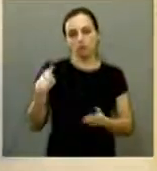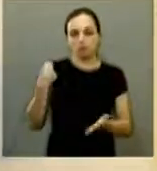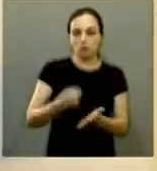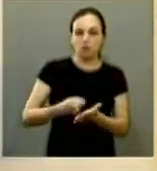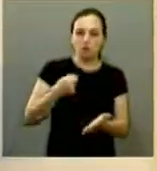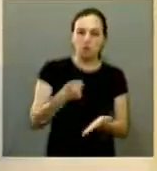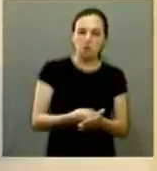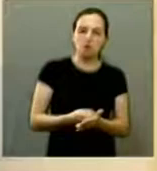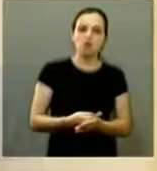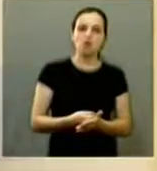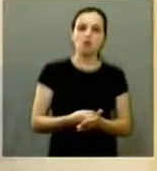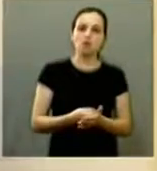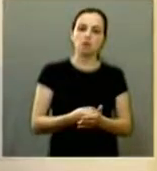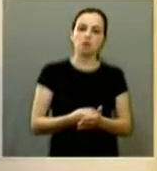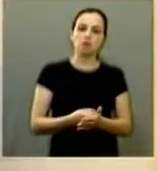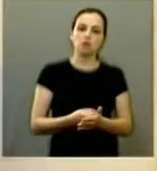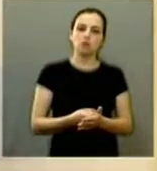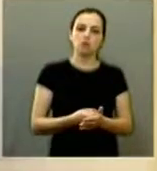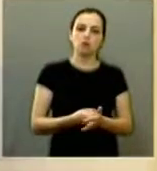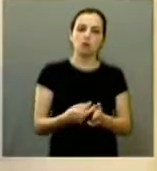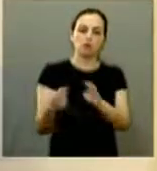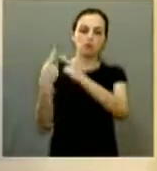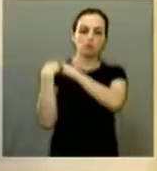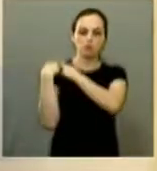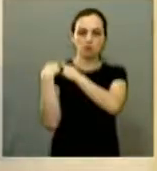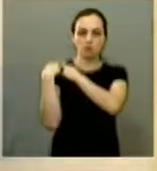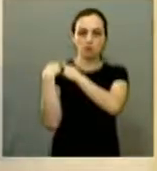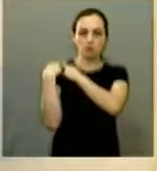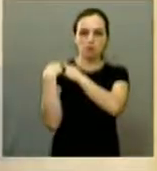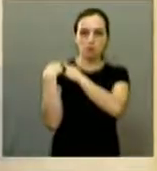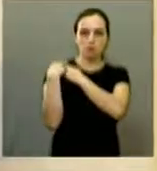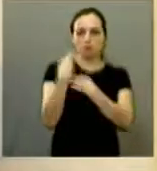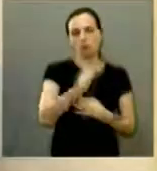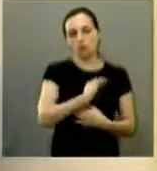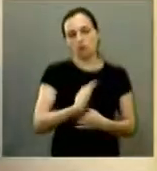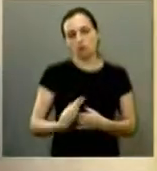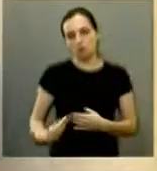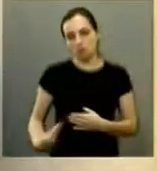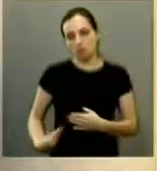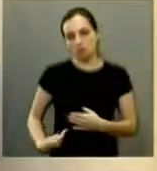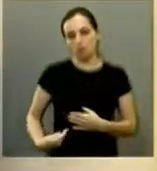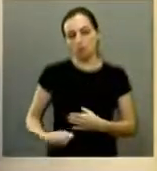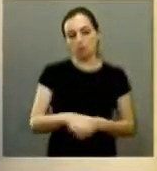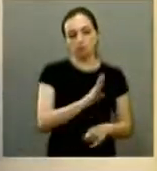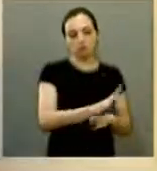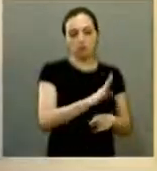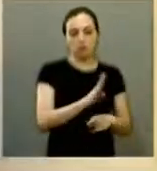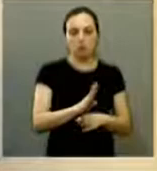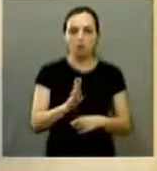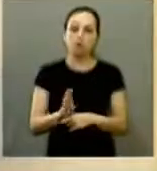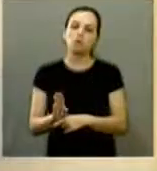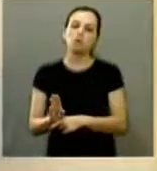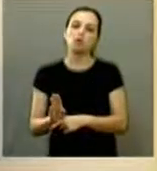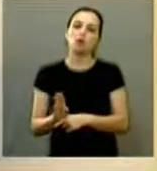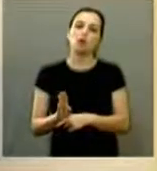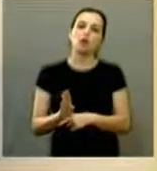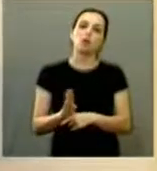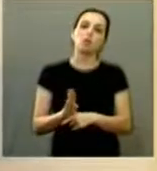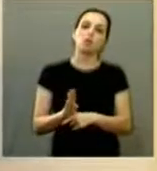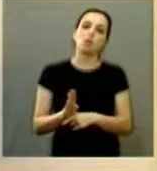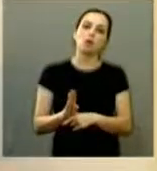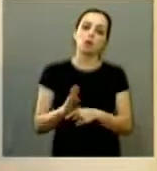muito rigor no que se refere a responsabilidade do poder público no cuidado na proteção da nossa